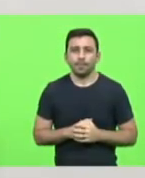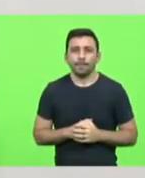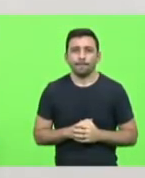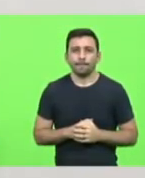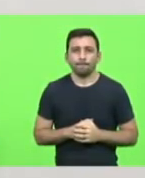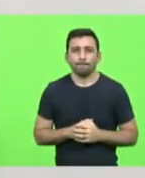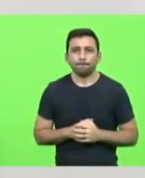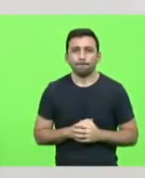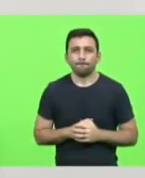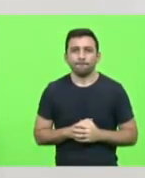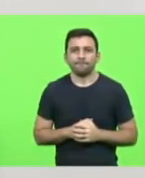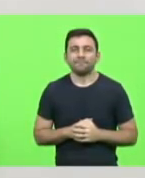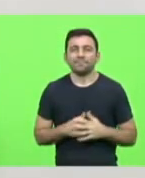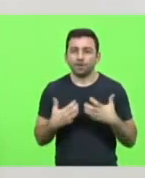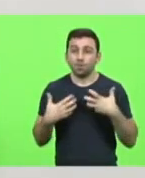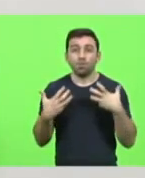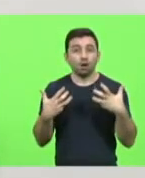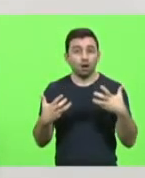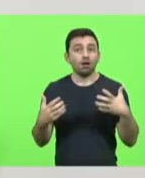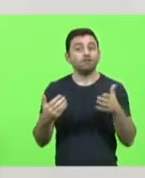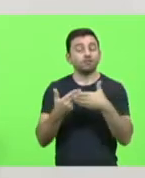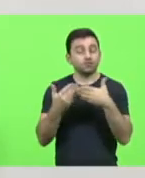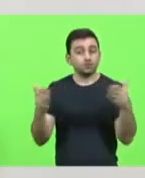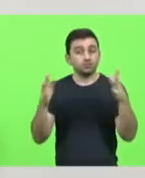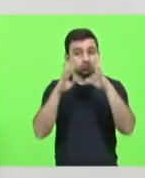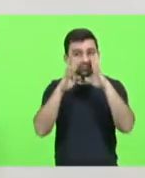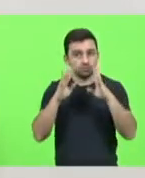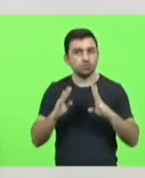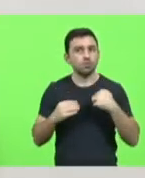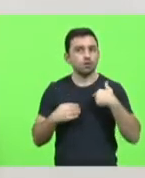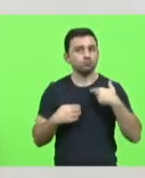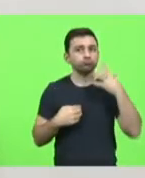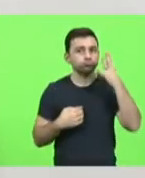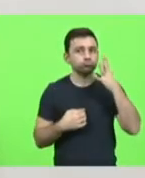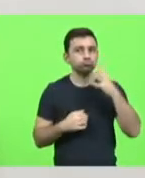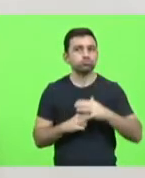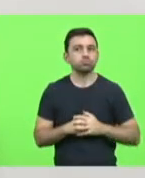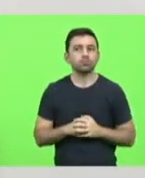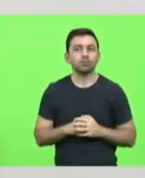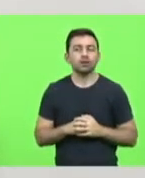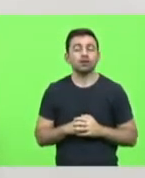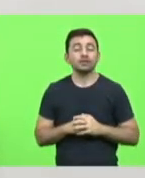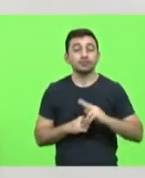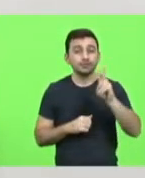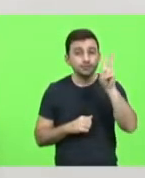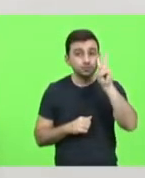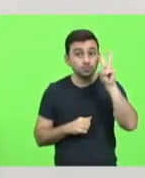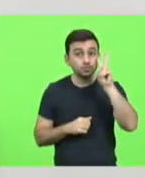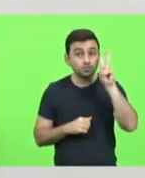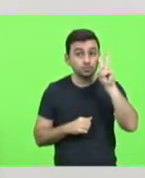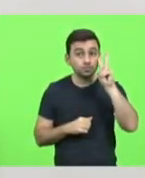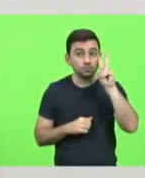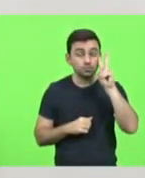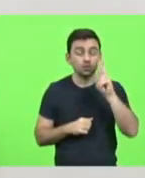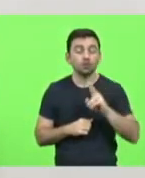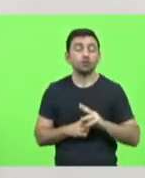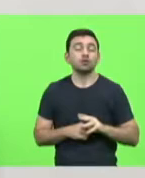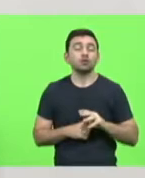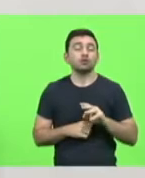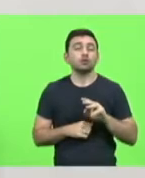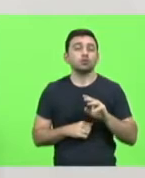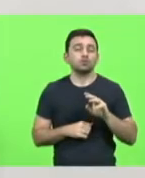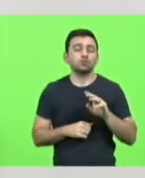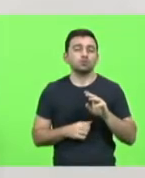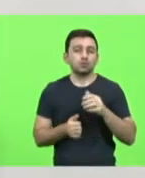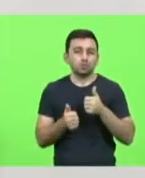Então, eu gostaria que vocês prestassem muita atenção naquilo que eu vou falar. Nessa segunda-feira, o Tribunal de Contas do Estado já se mostrou